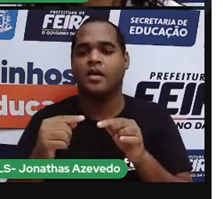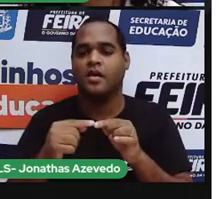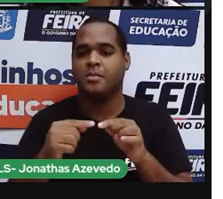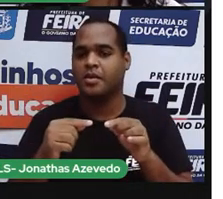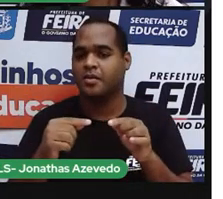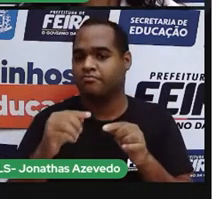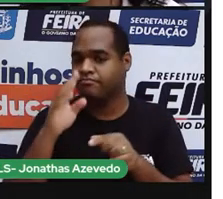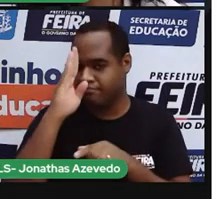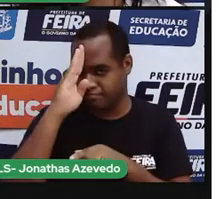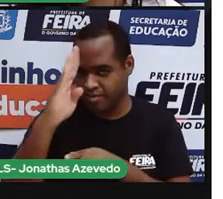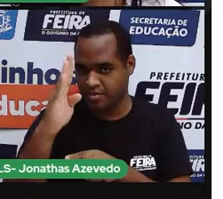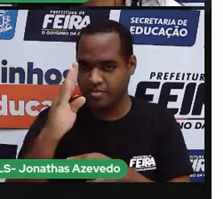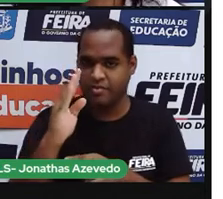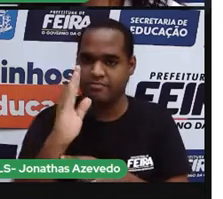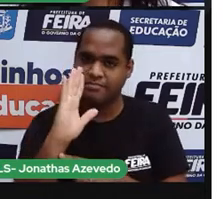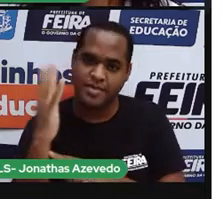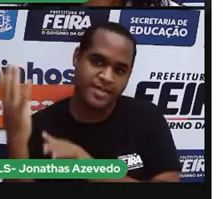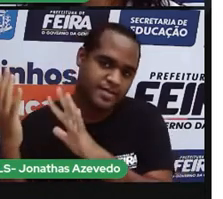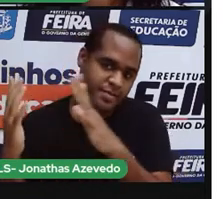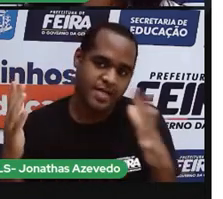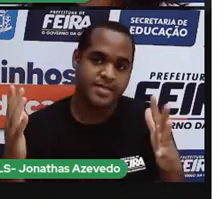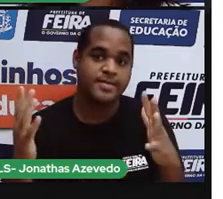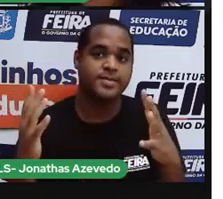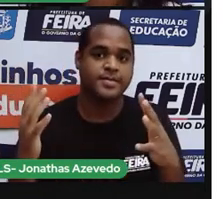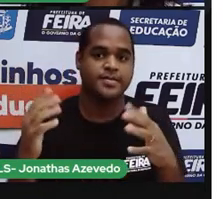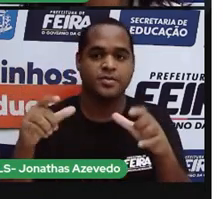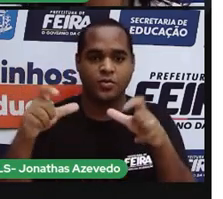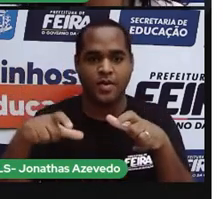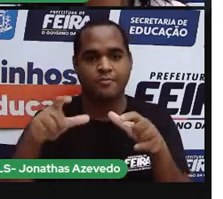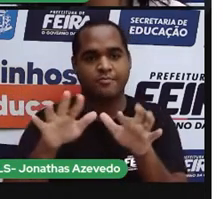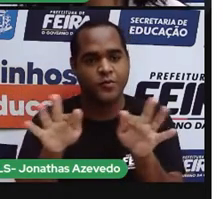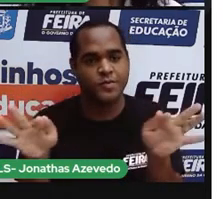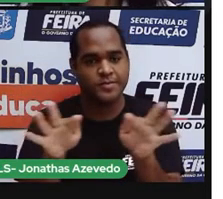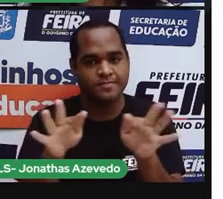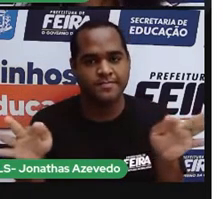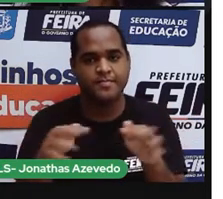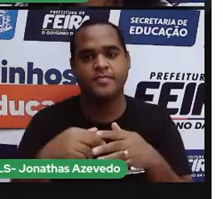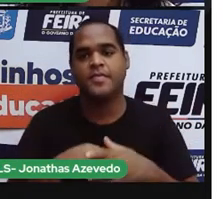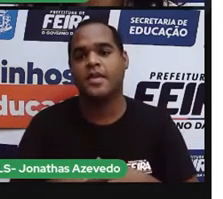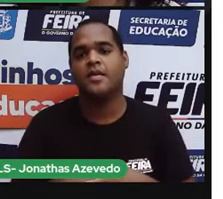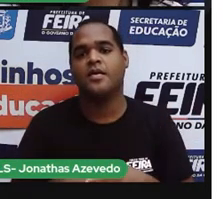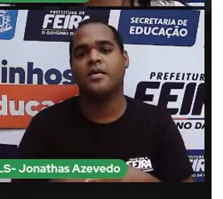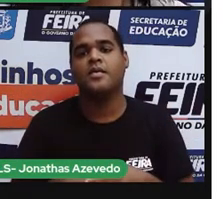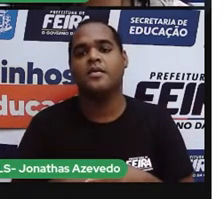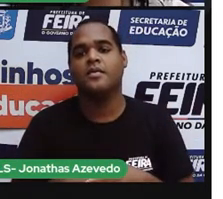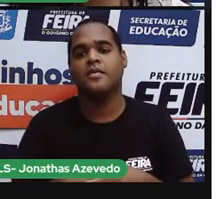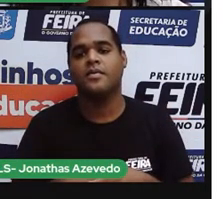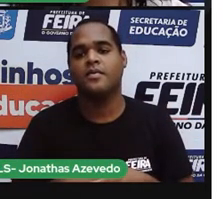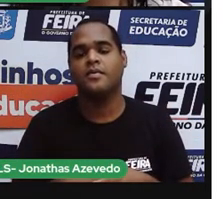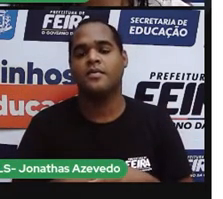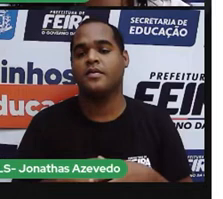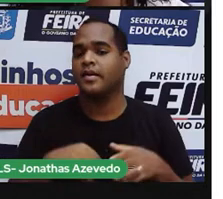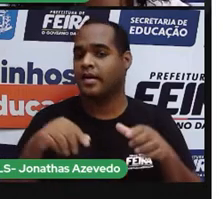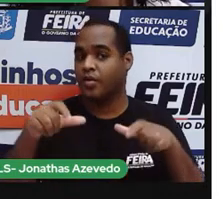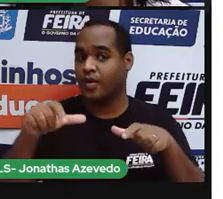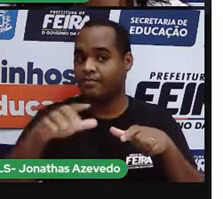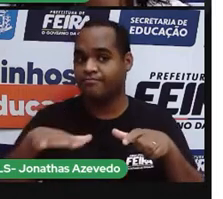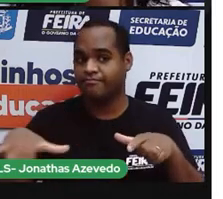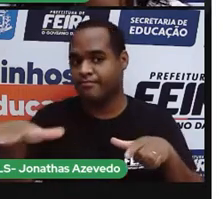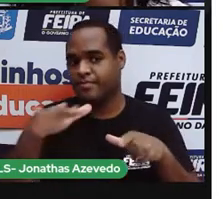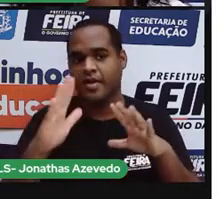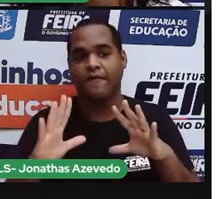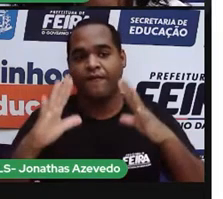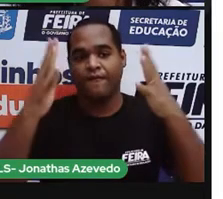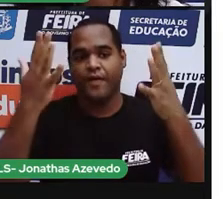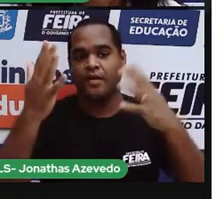principal vista de cima do distrito de Unidos. E esse é o dia da festa dos São Pedro de